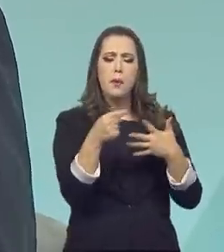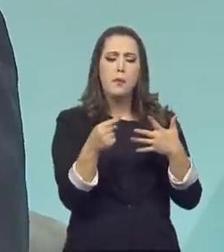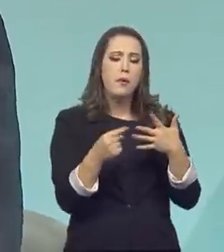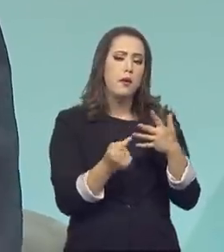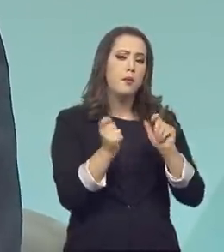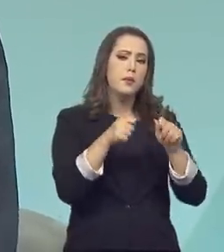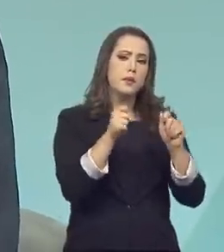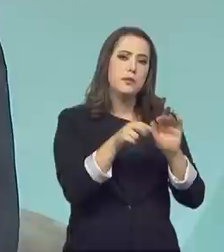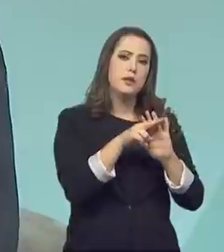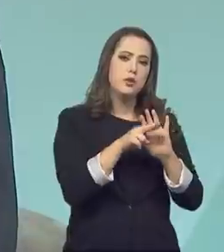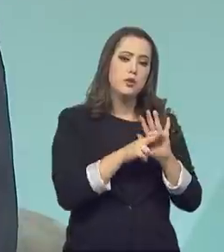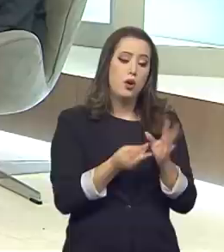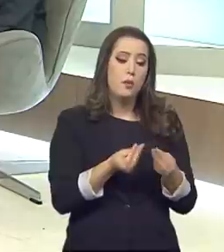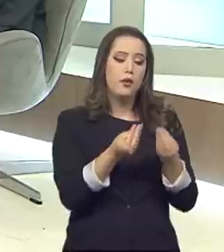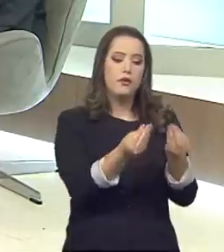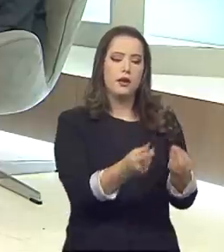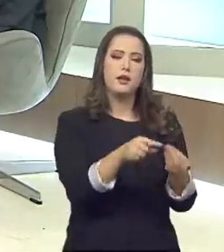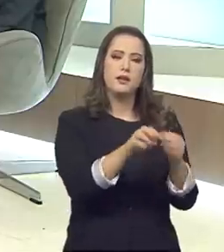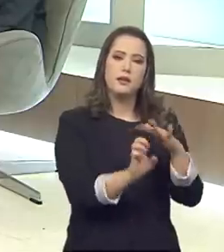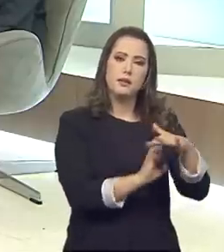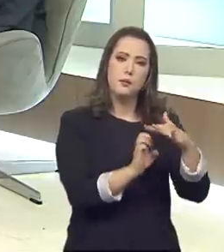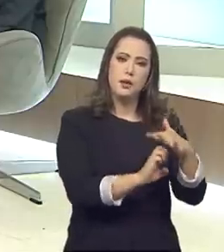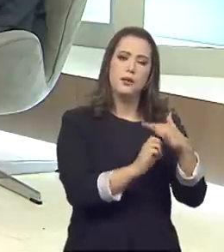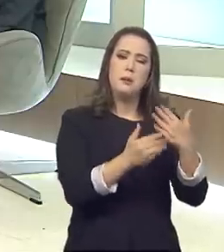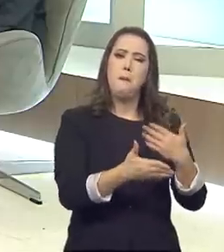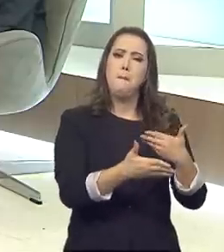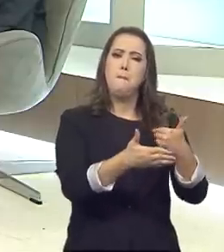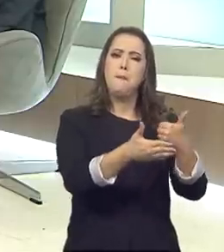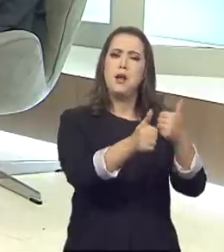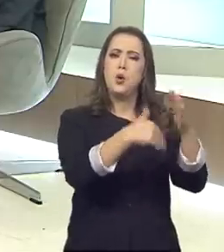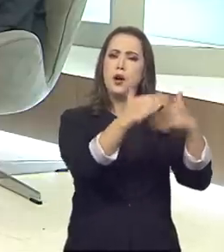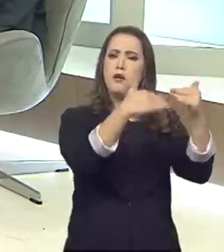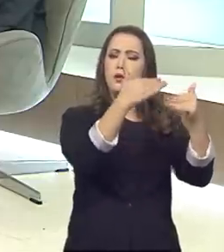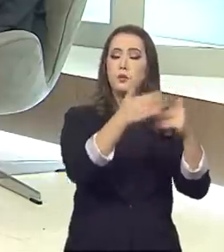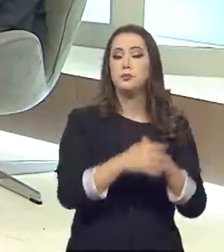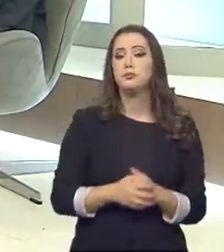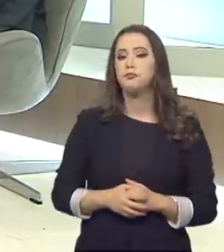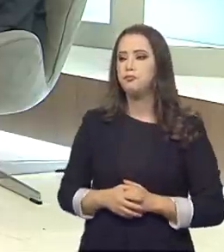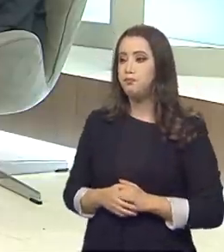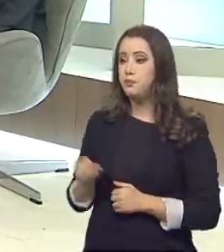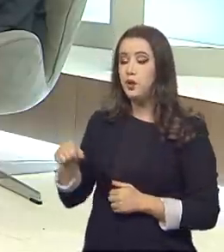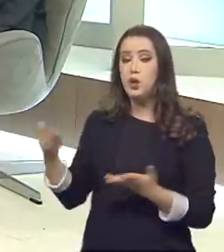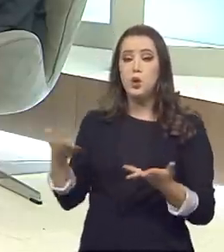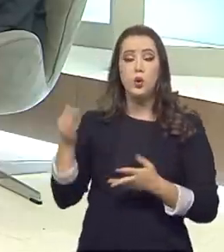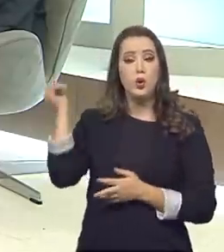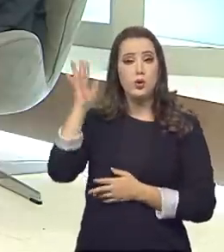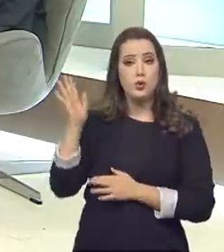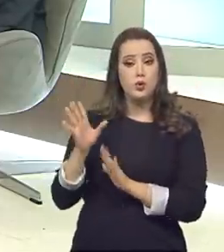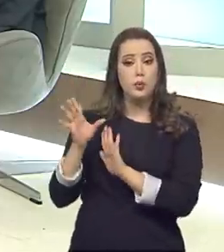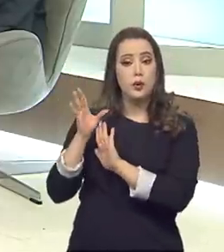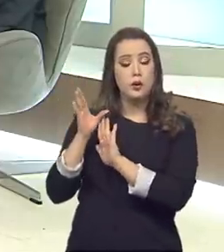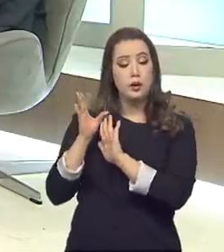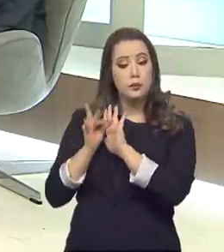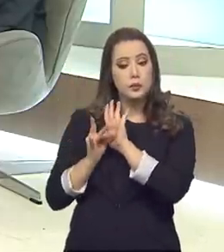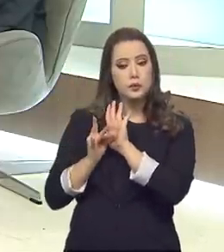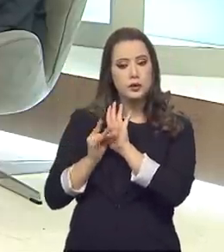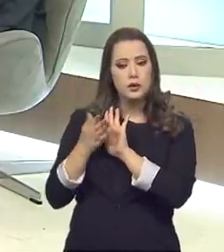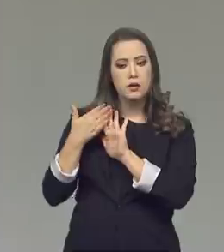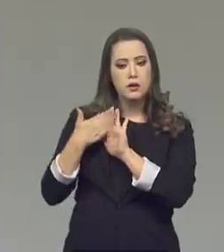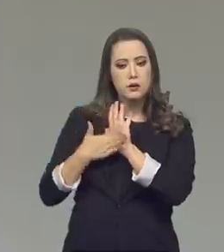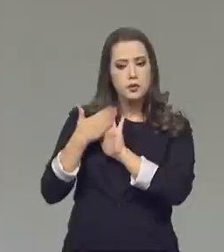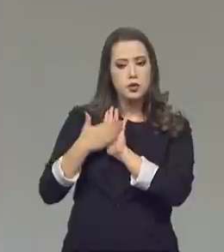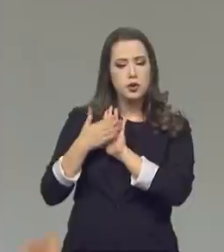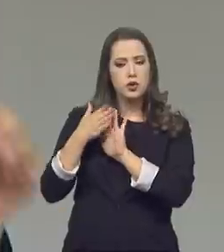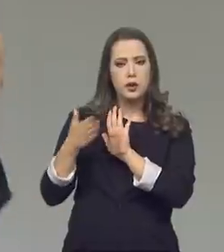com essas ferramentas ao setor produtivo. E o programa brasileiro de etiquetagem, ele agora, neste ano, em 2021,